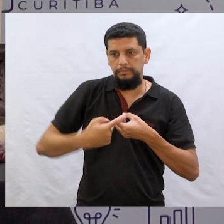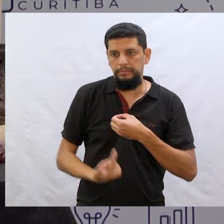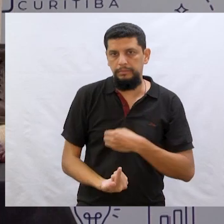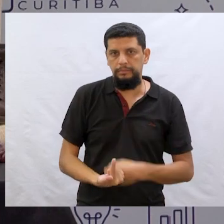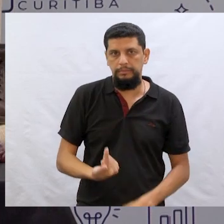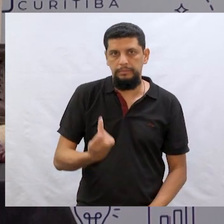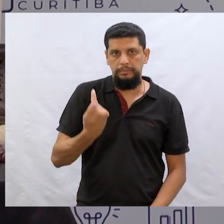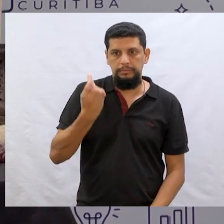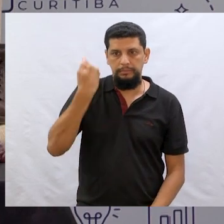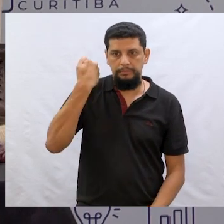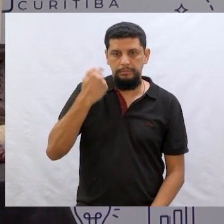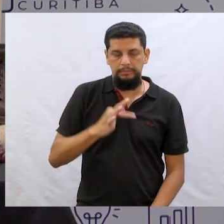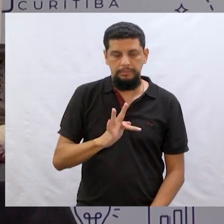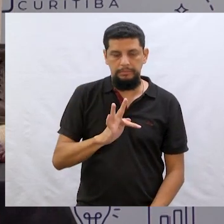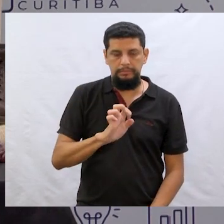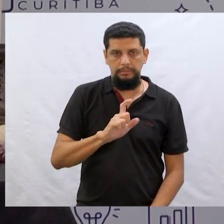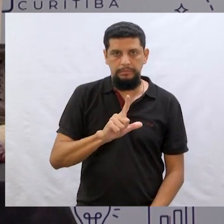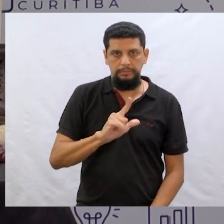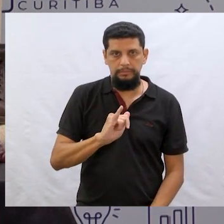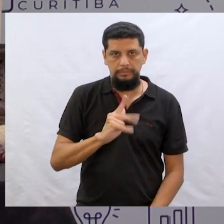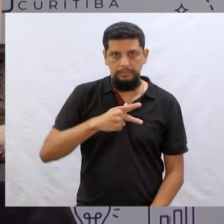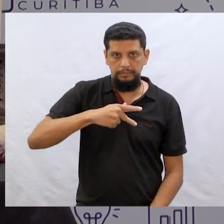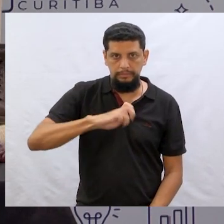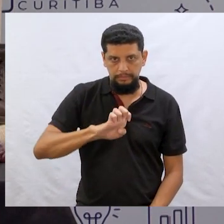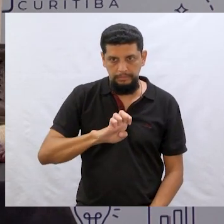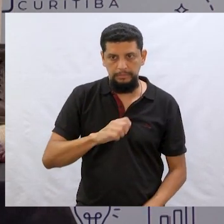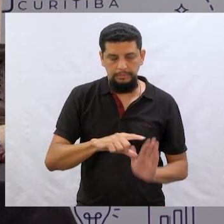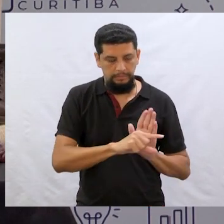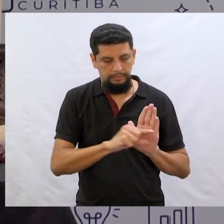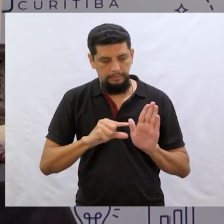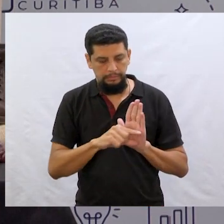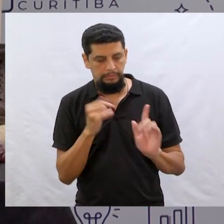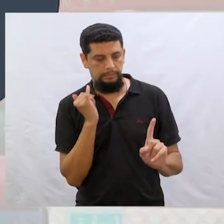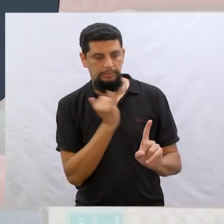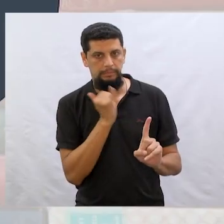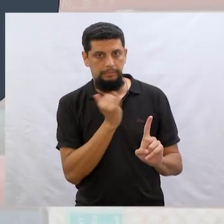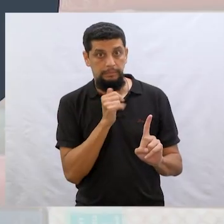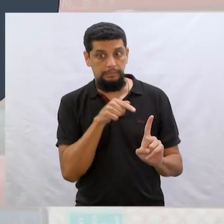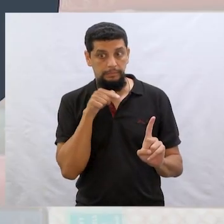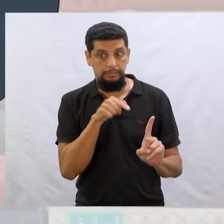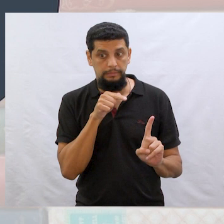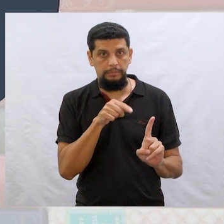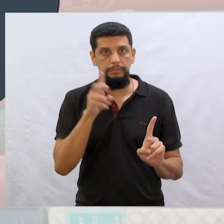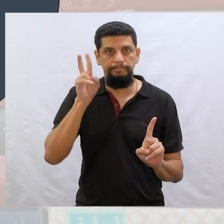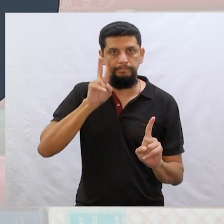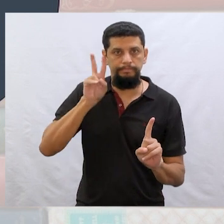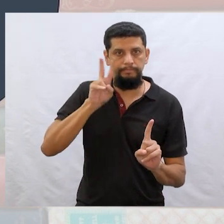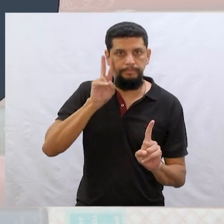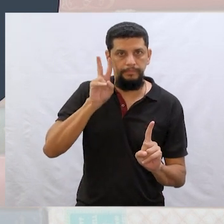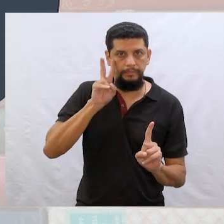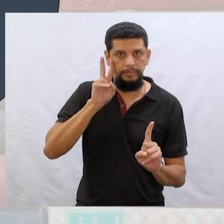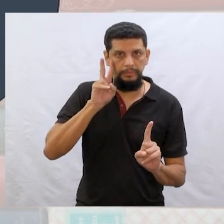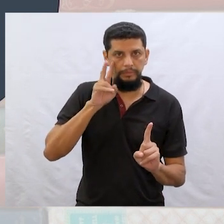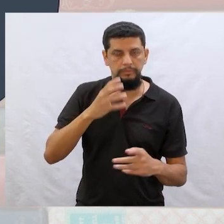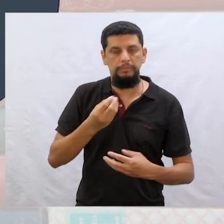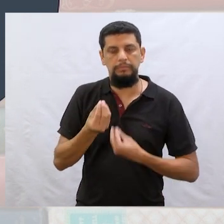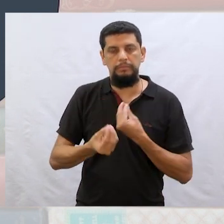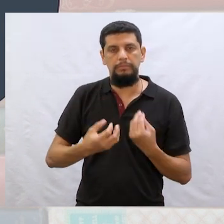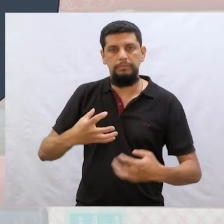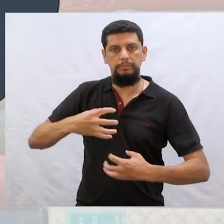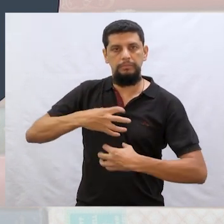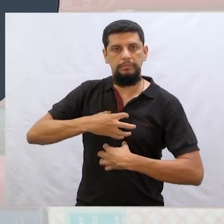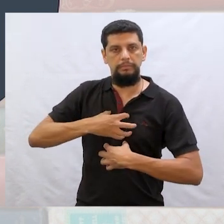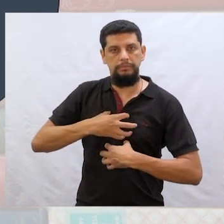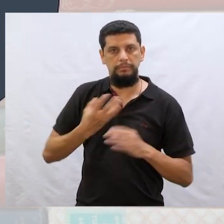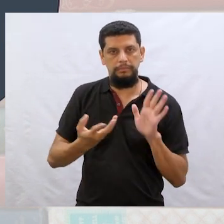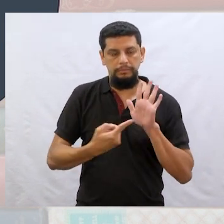versão da história do Felipe? Isso mesmo. O Felipe contou a versão da história do João que ele lá lembrava. E a forma como ele